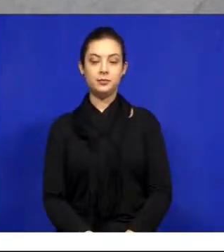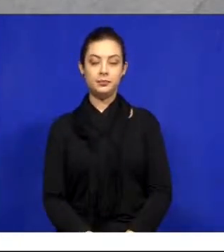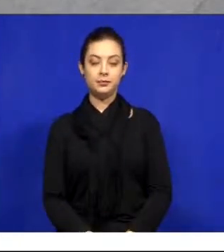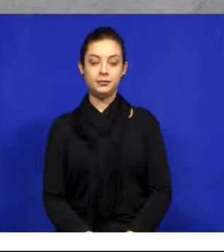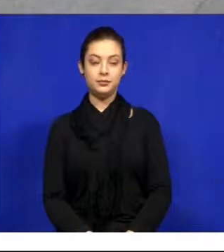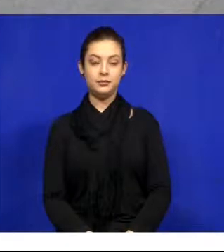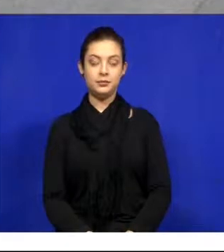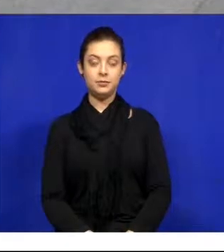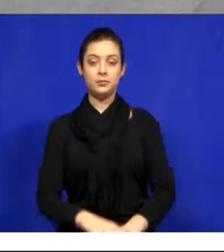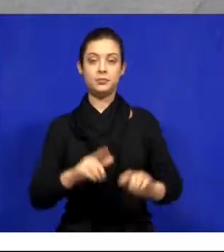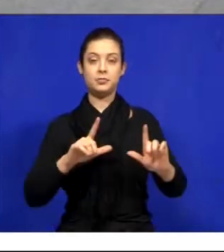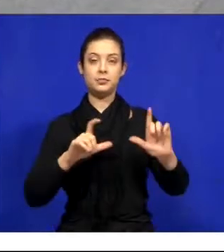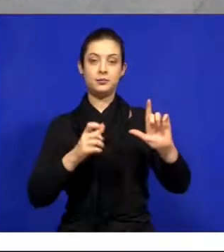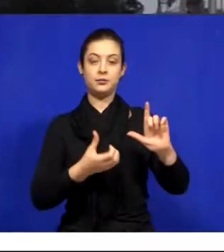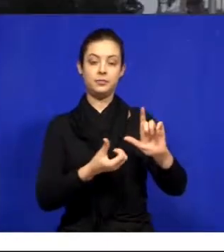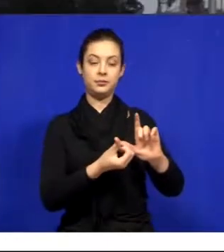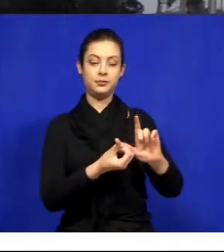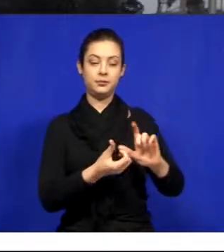Foto 6.